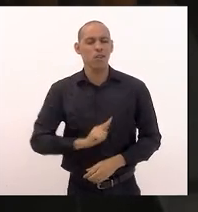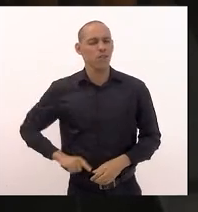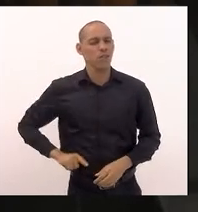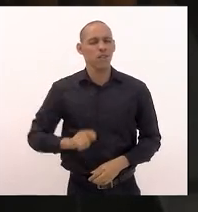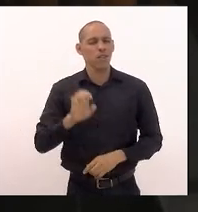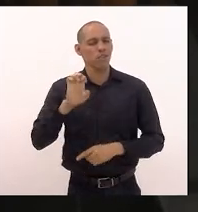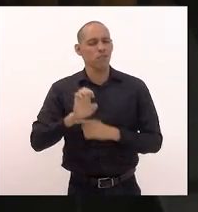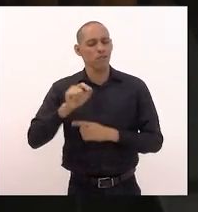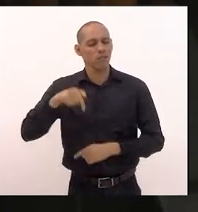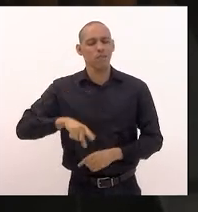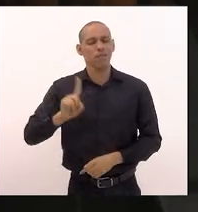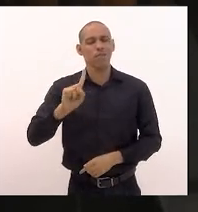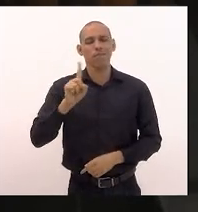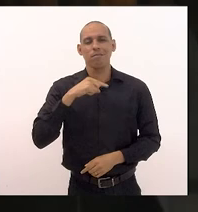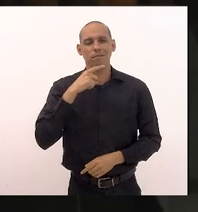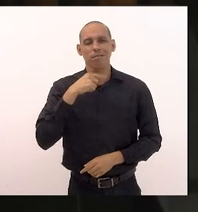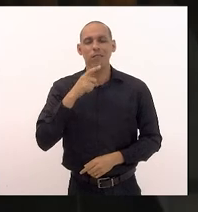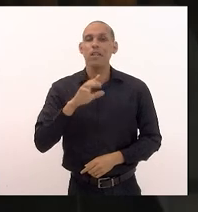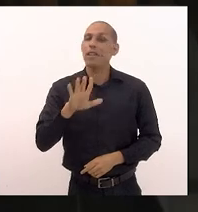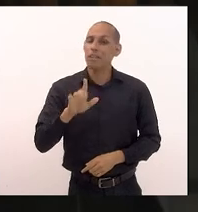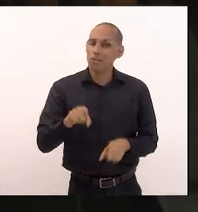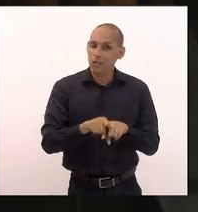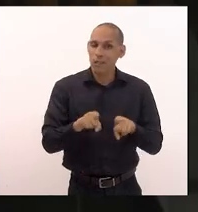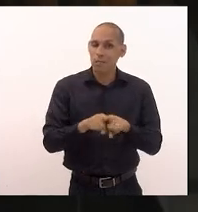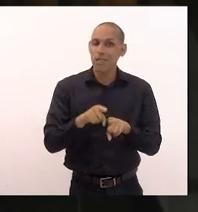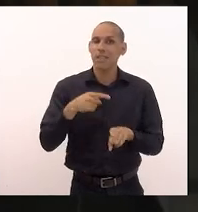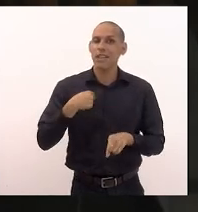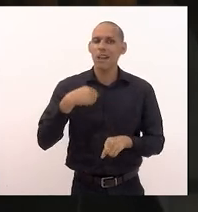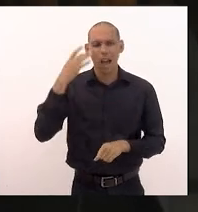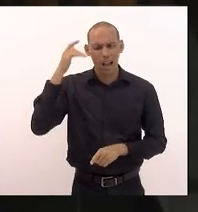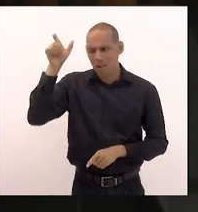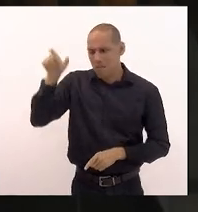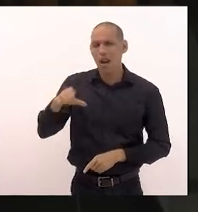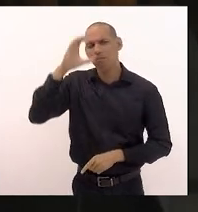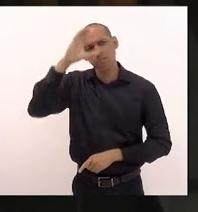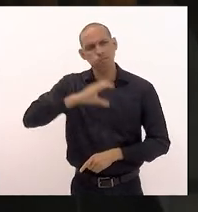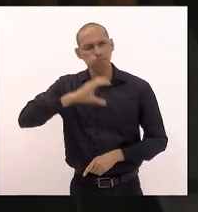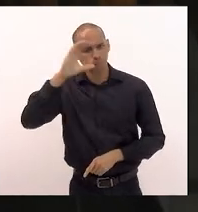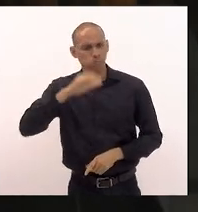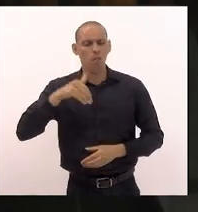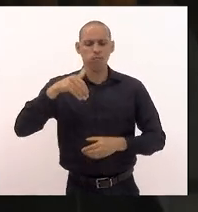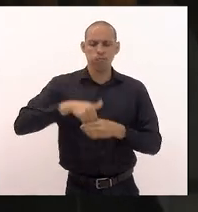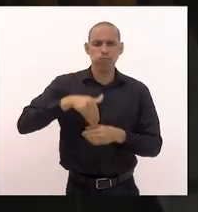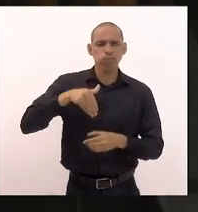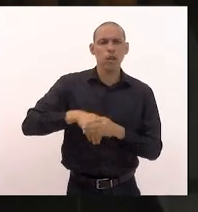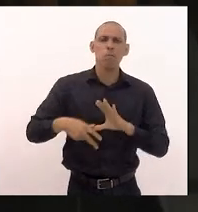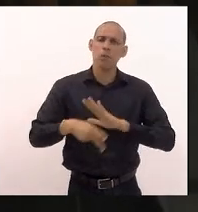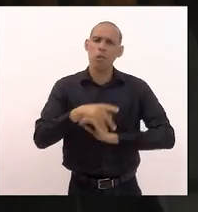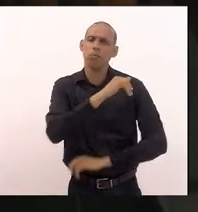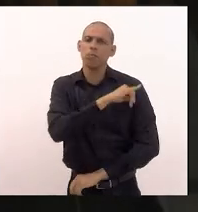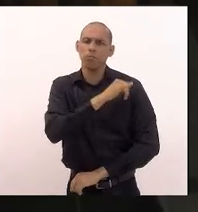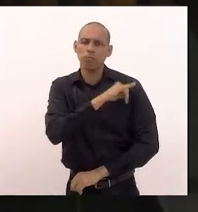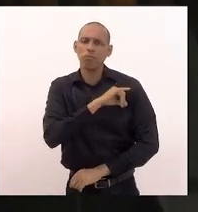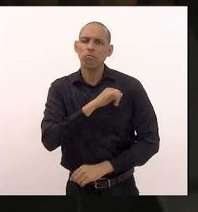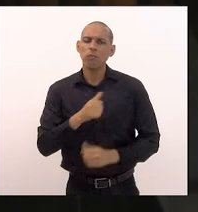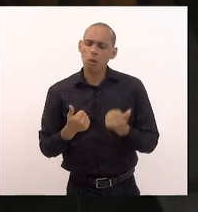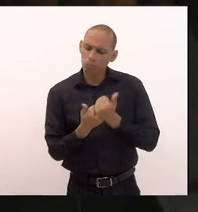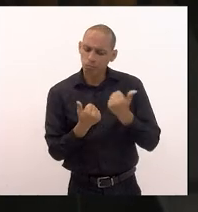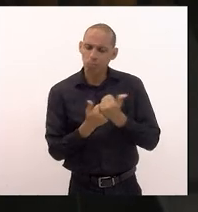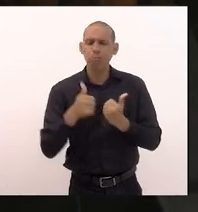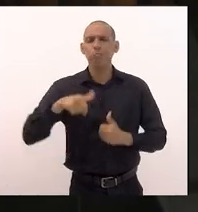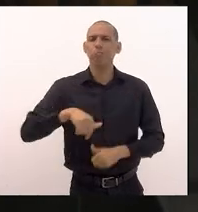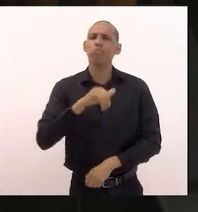aliás eu considero como cidadão do Rio de Janeiro eleitor como contribuinte neste